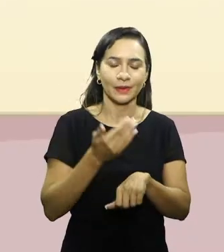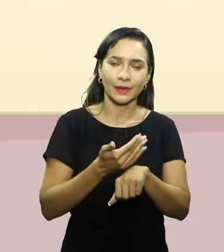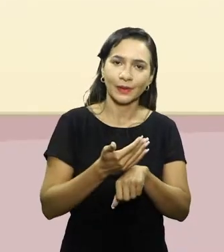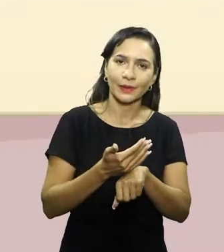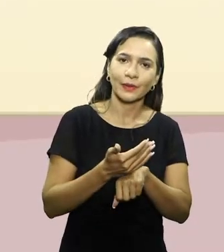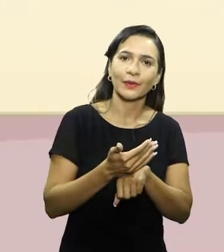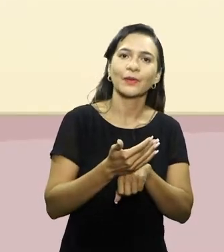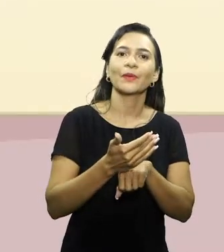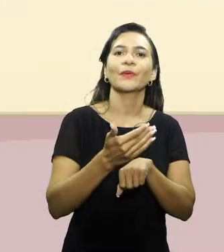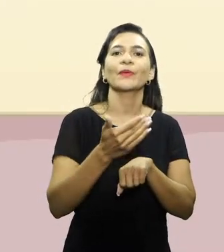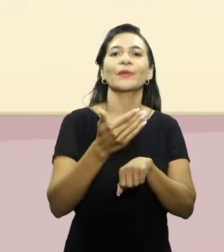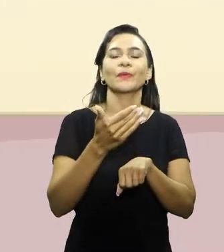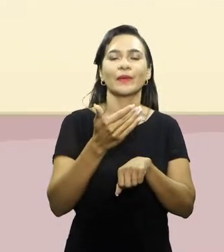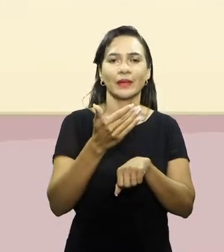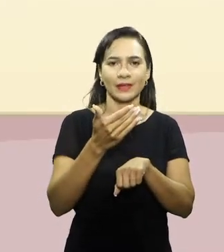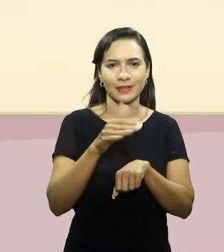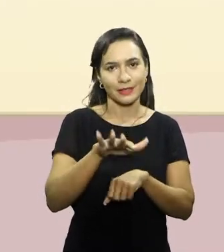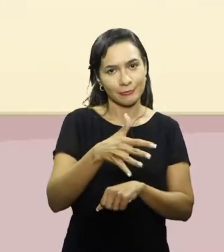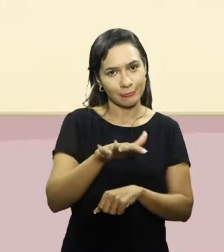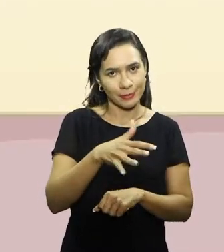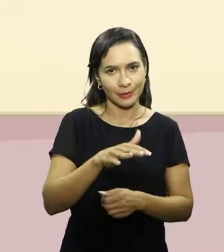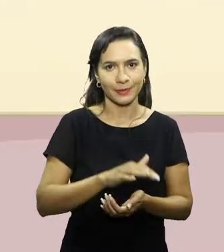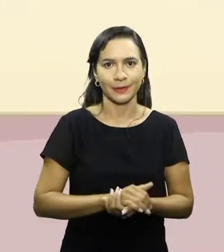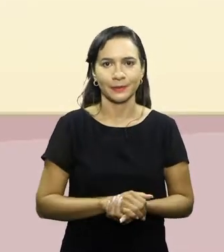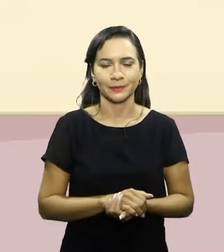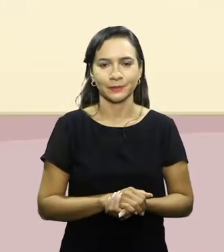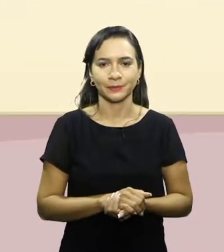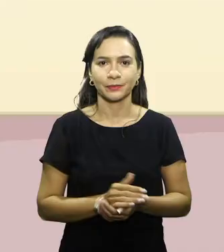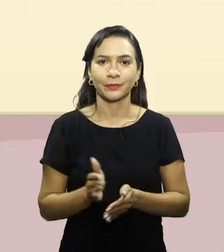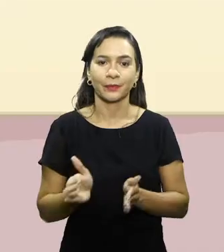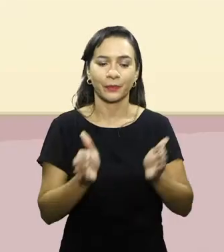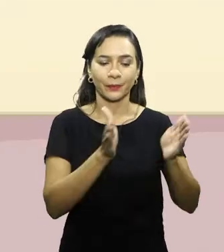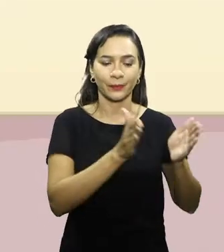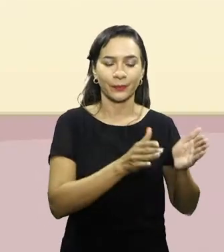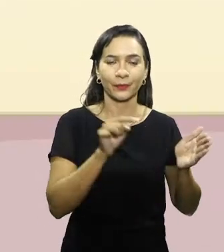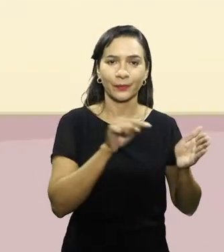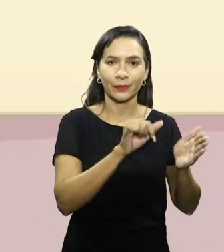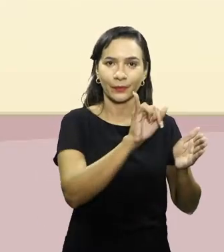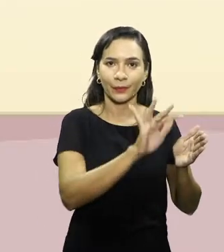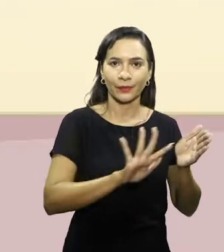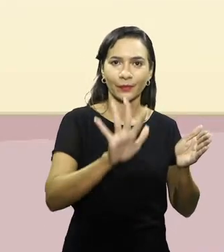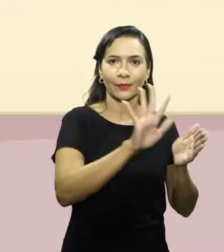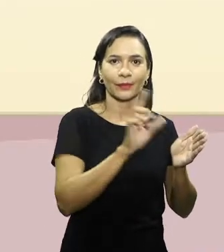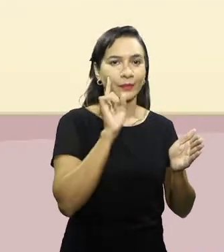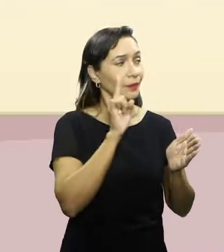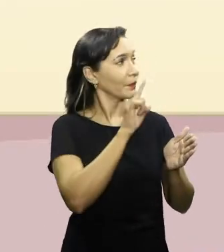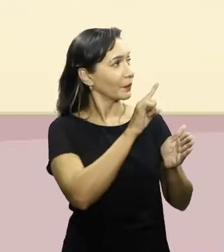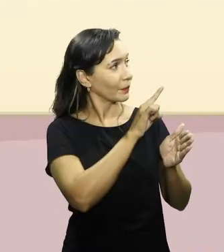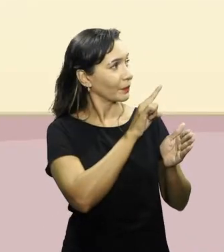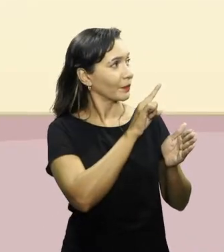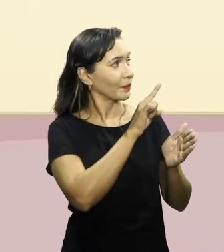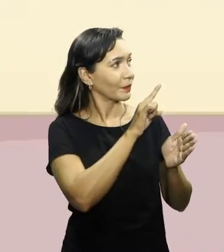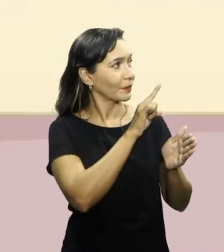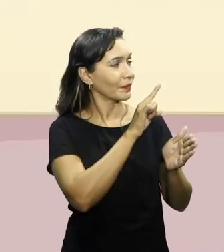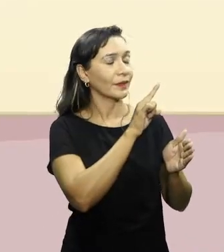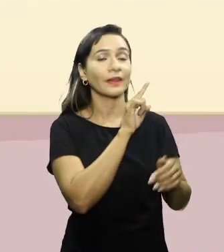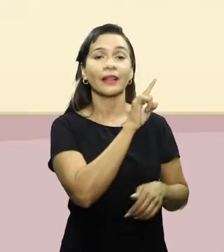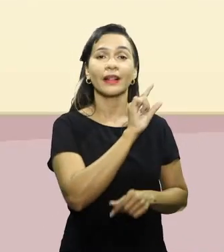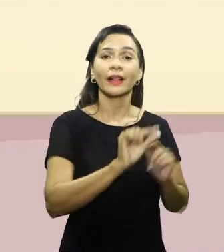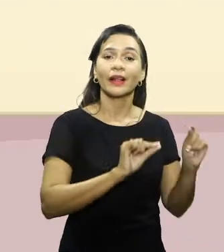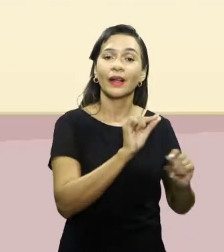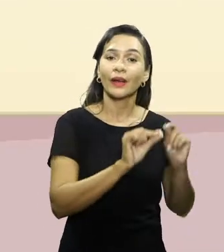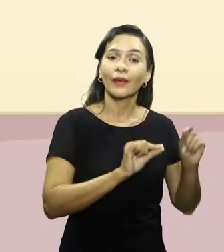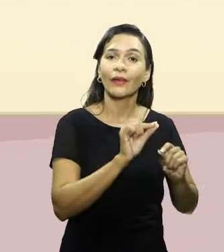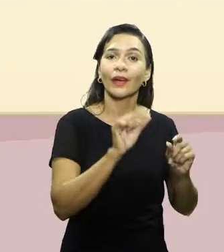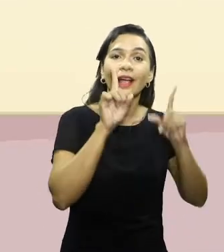com o perfil intermediário, certo? E do lado direito, na parte inferior, tem um emoji expressando uma